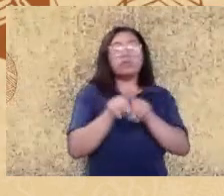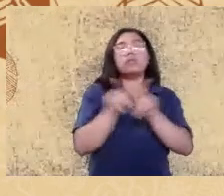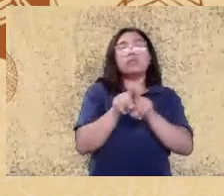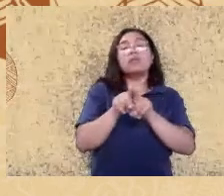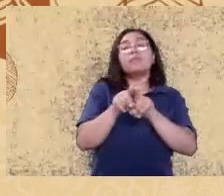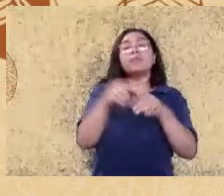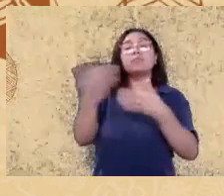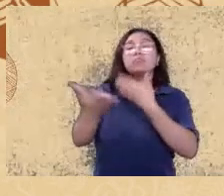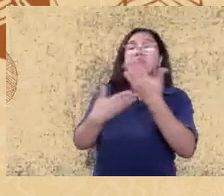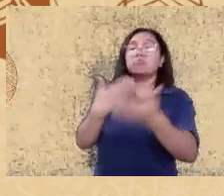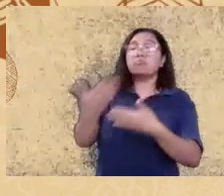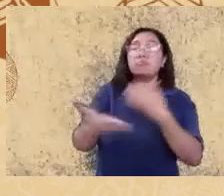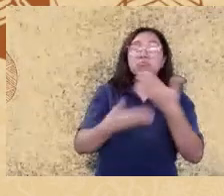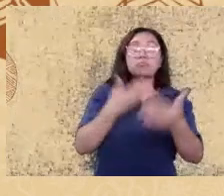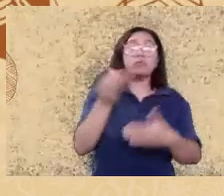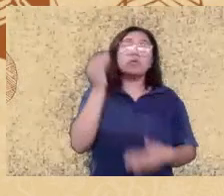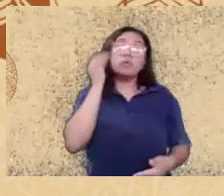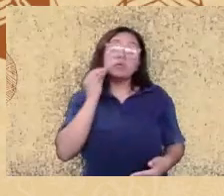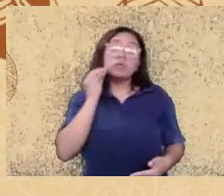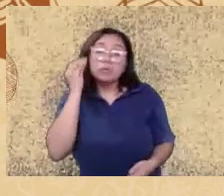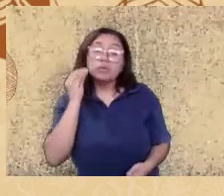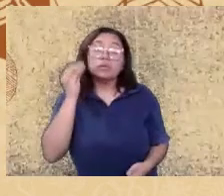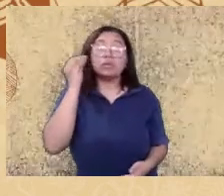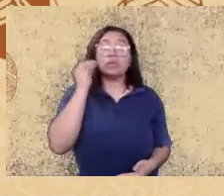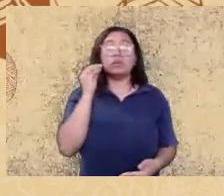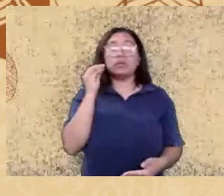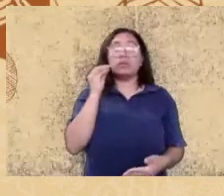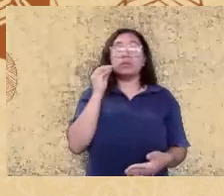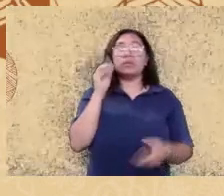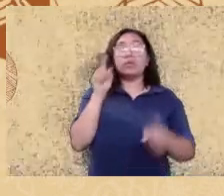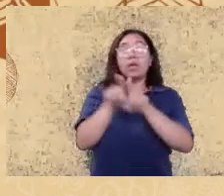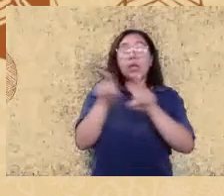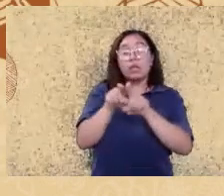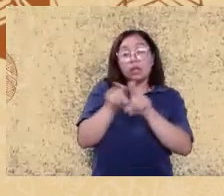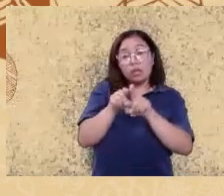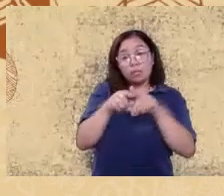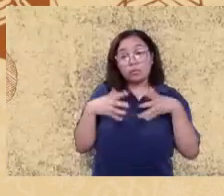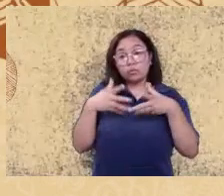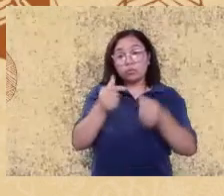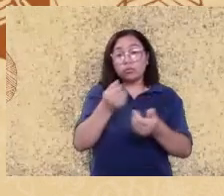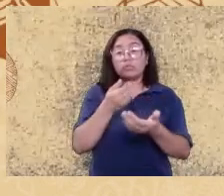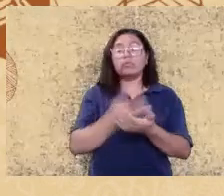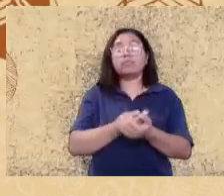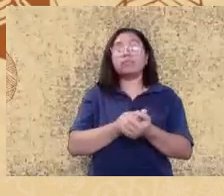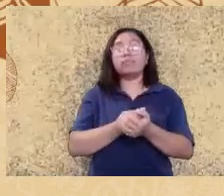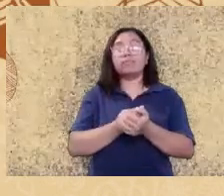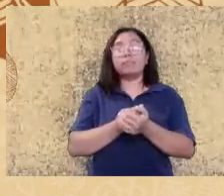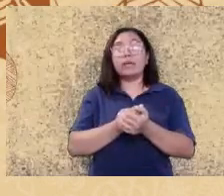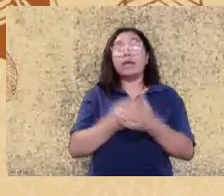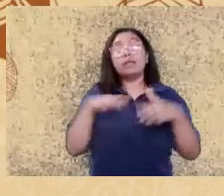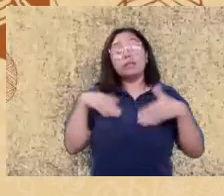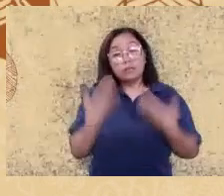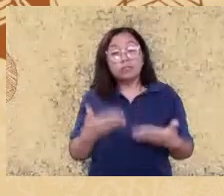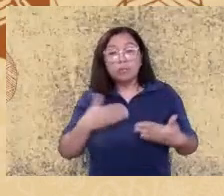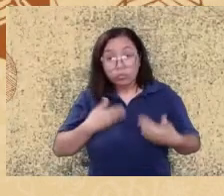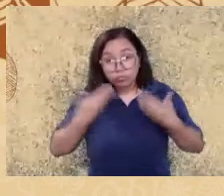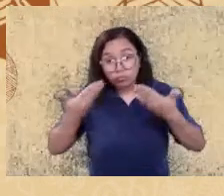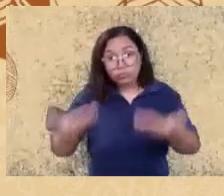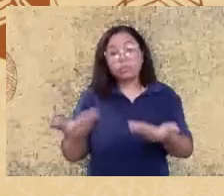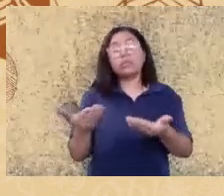material que nós temos realizados ao longo desses meses meses então me colocar à disposição de vocês